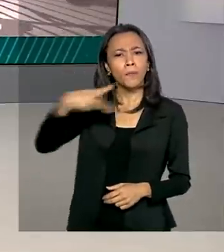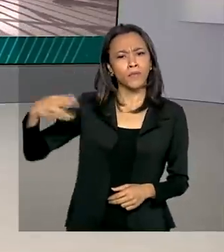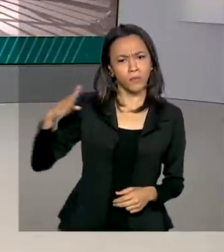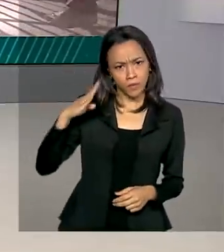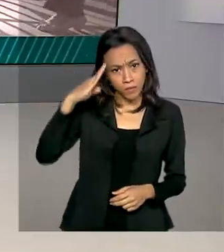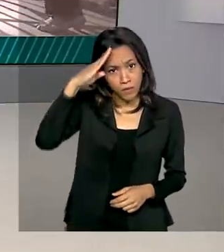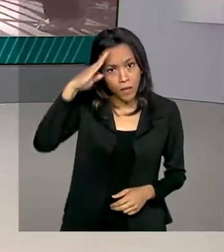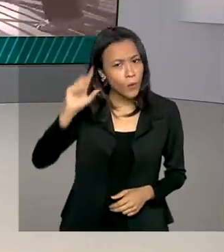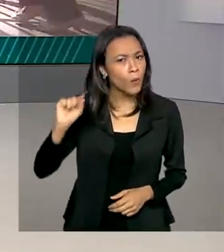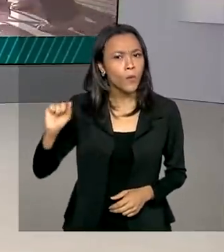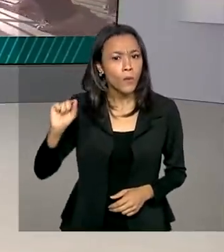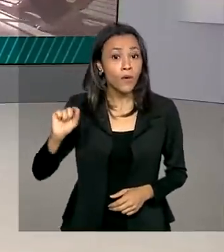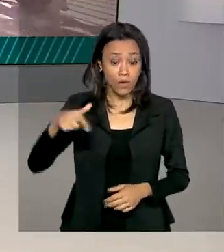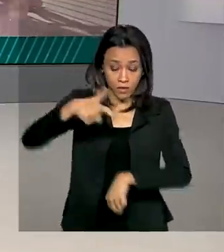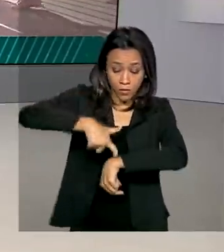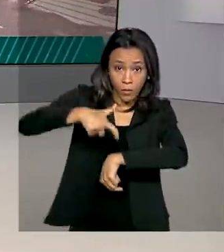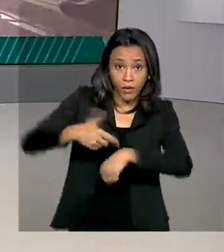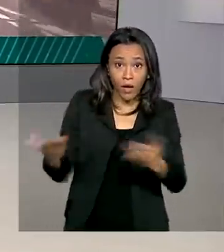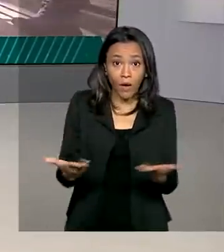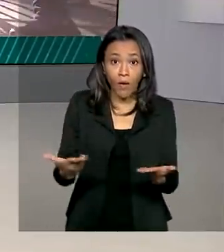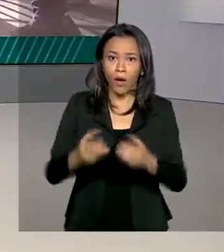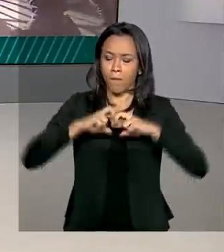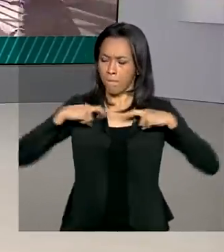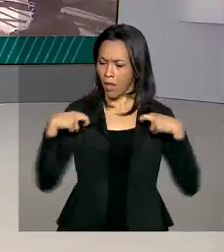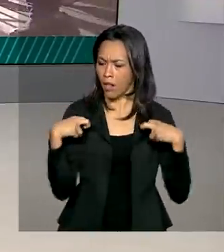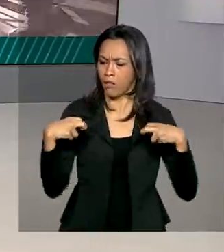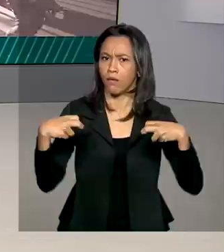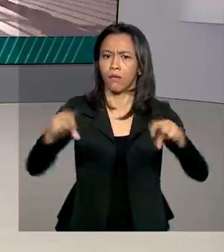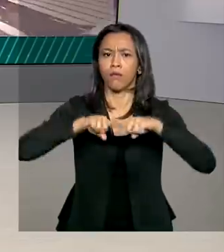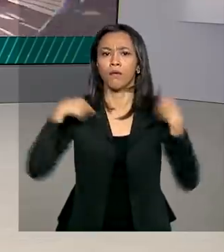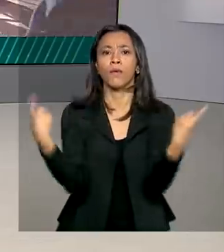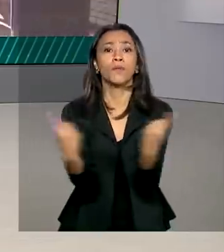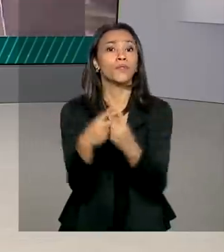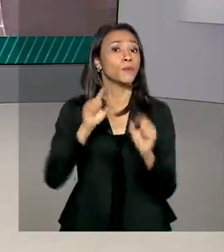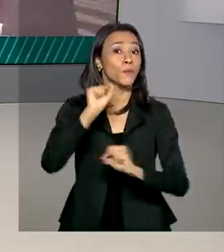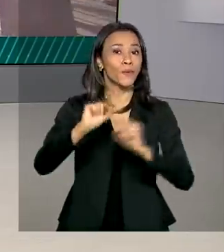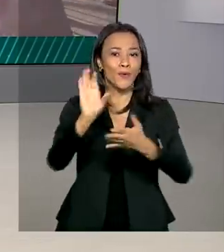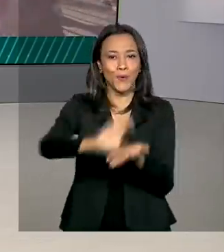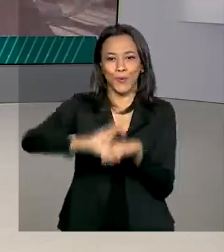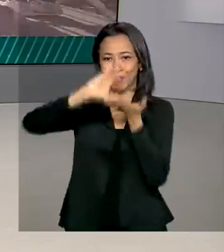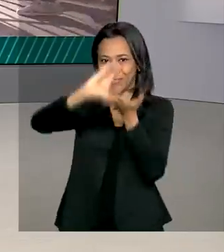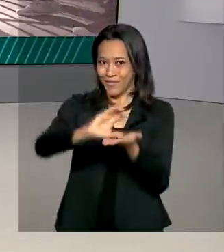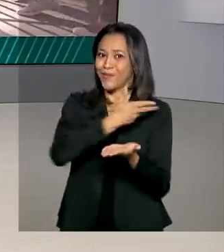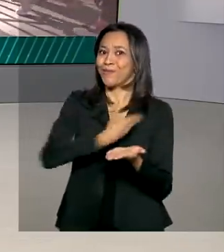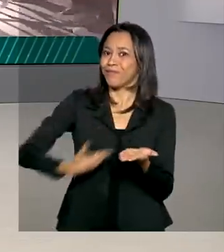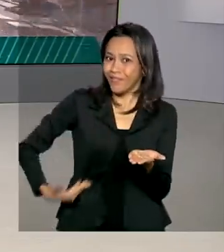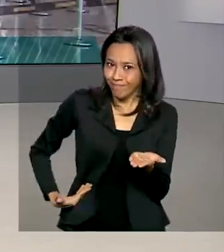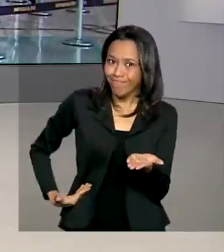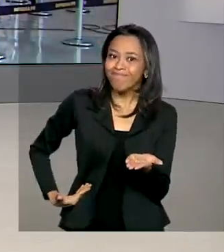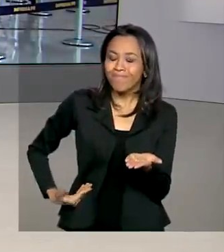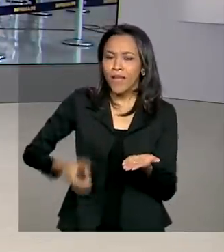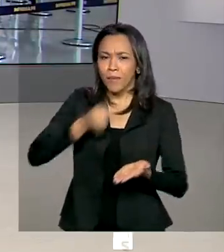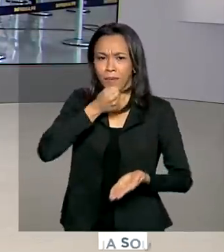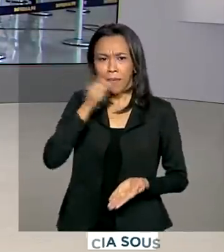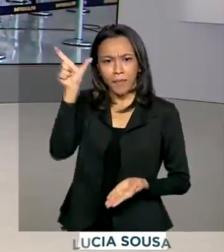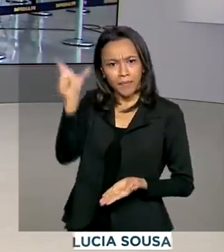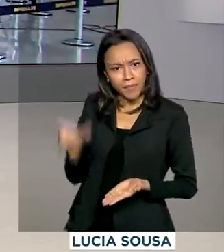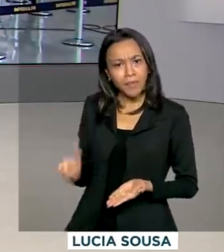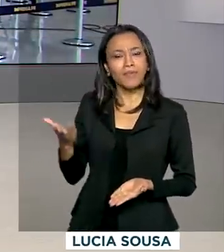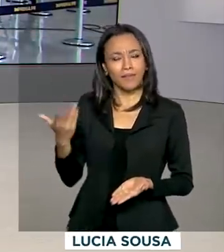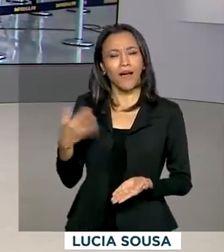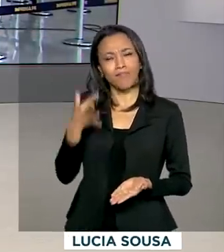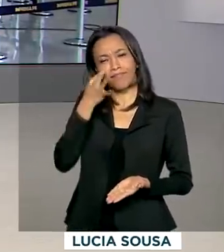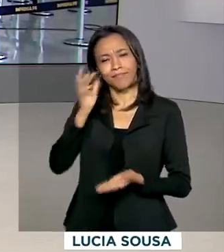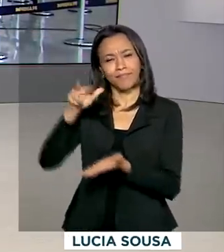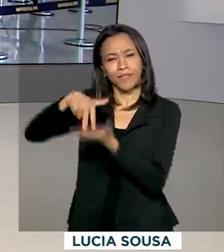Jair Bolsonaro está neste momento com a equipe ministerial para mais uma reunião do Conselho de Governo. A repórter Luciana Colares de